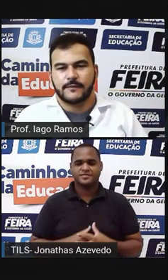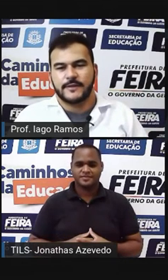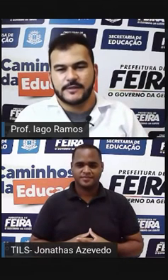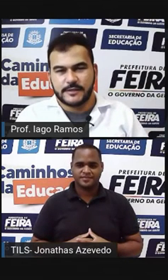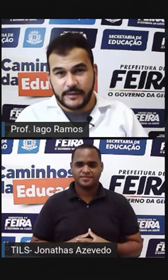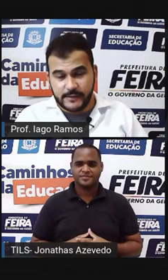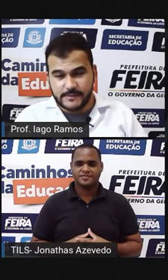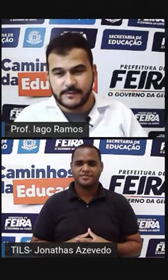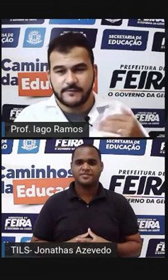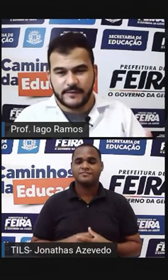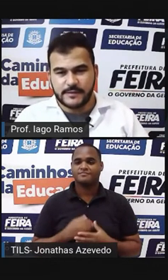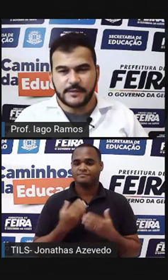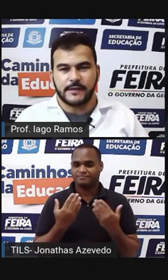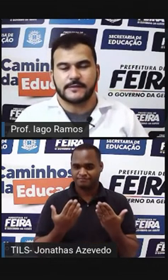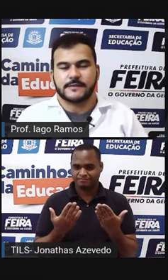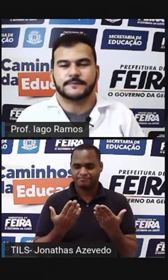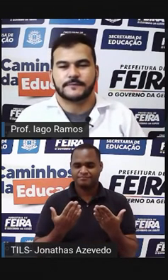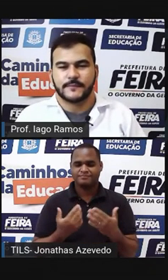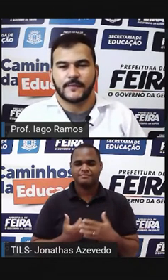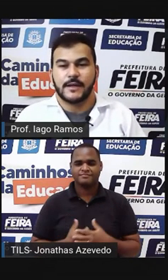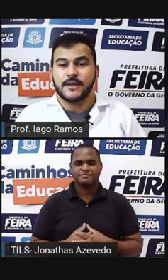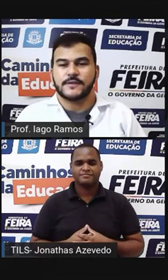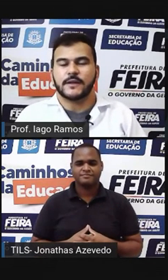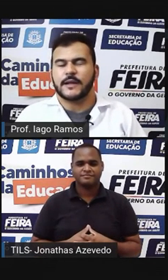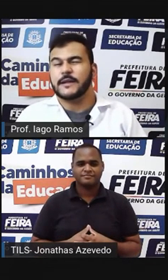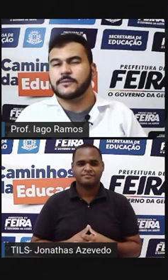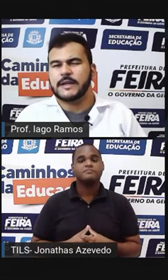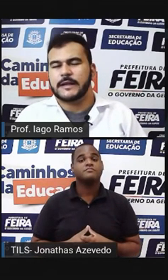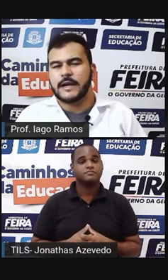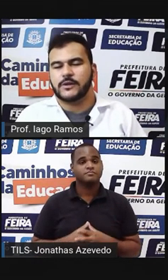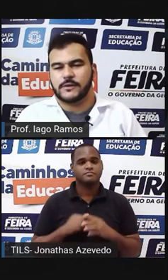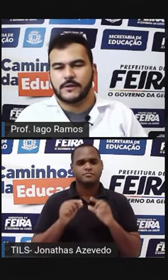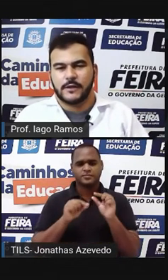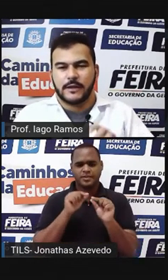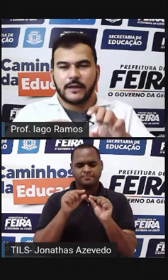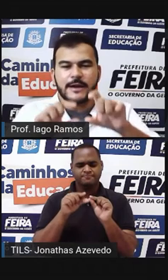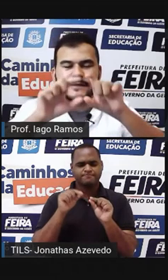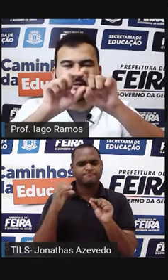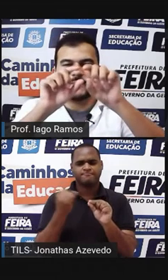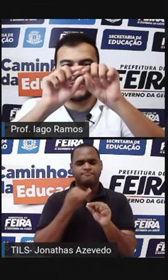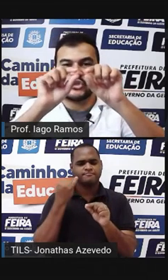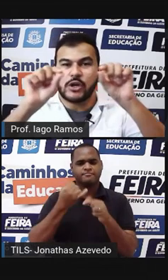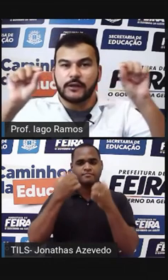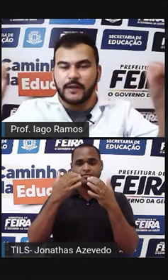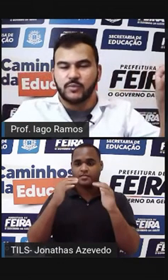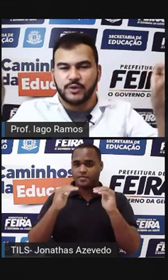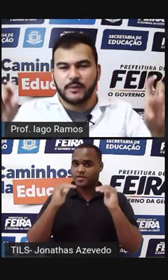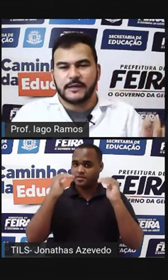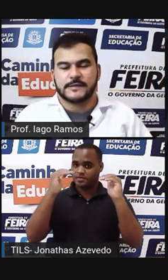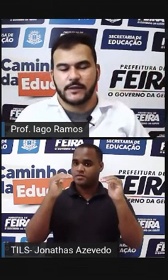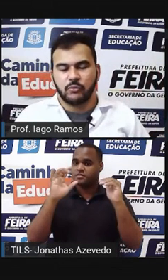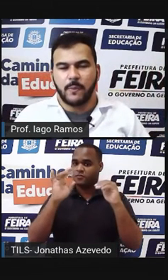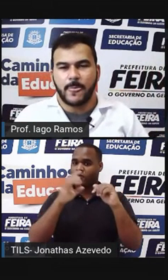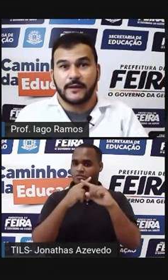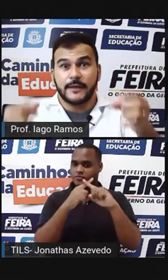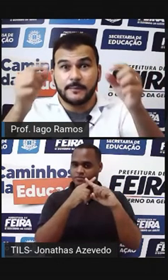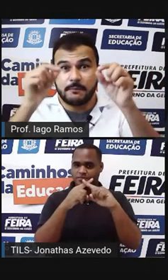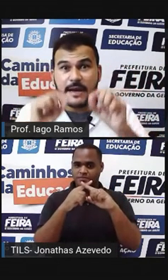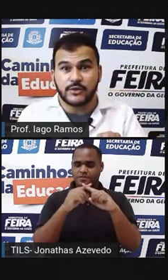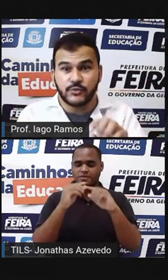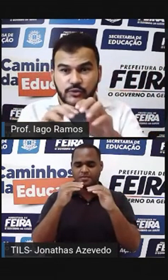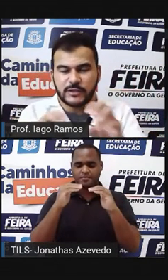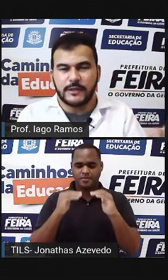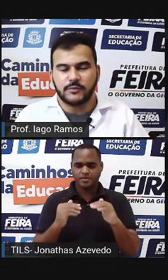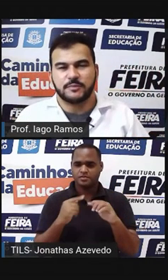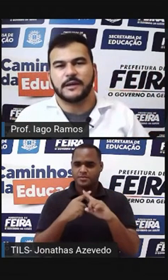vezes 3 vezes 3 Só que aqui tem um detalhe Lá em cima só tem multiplicação E